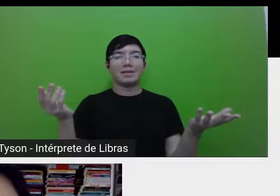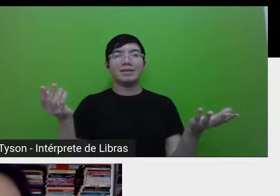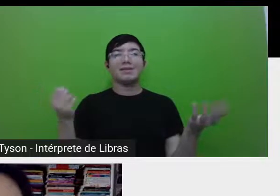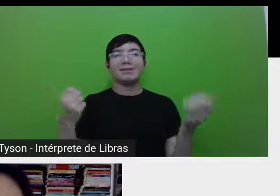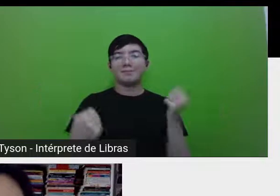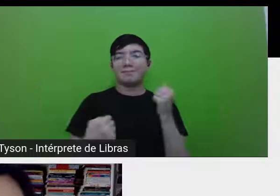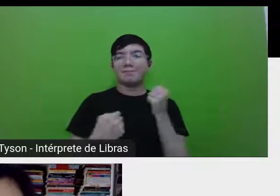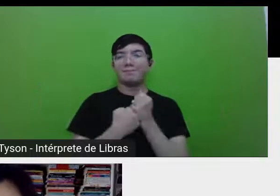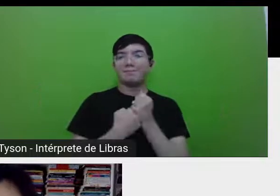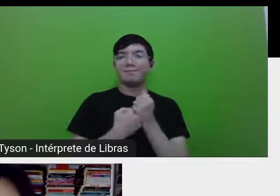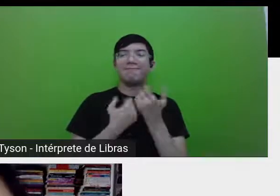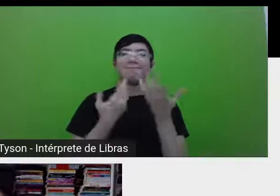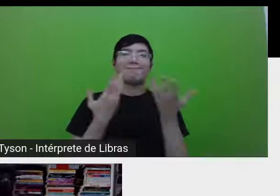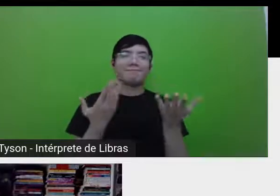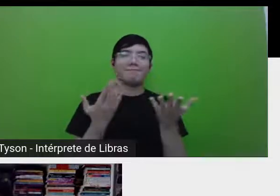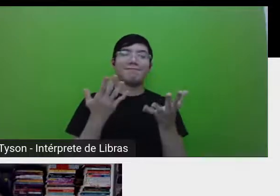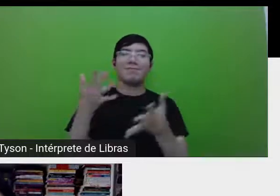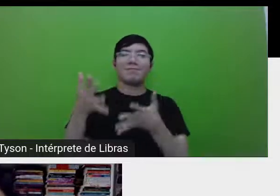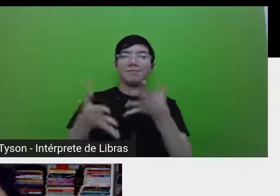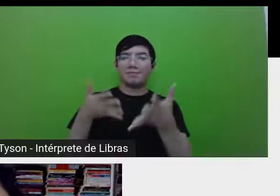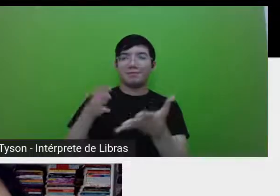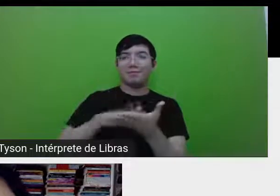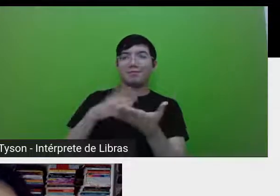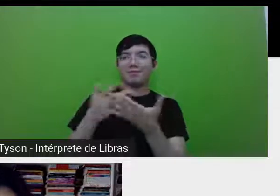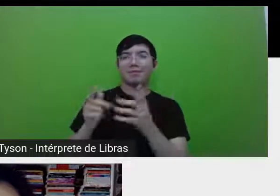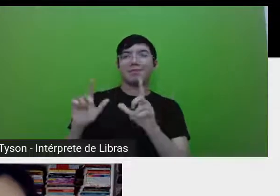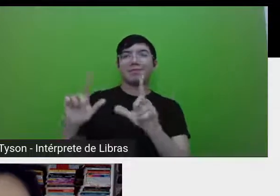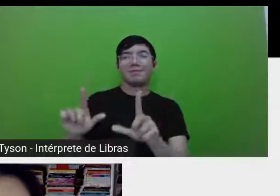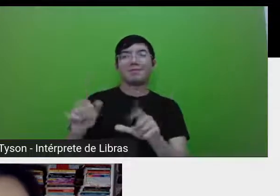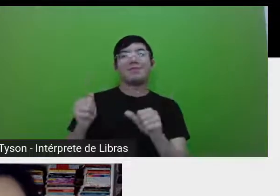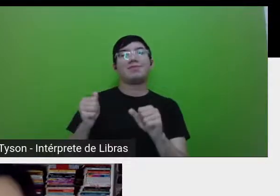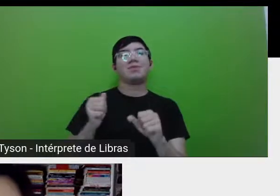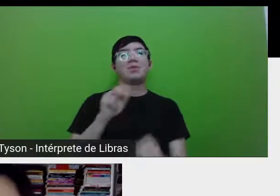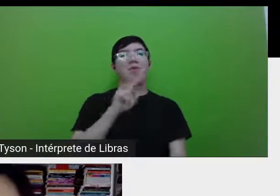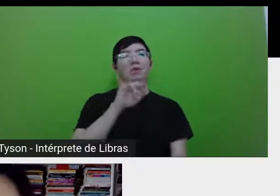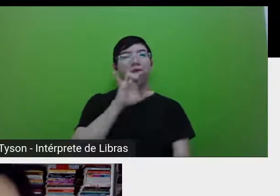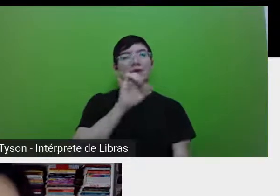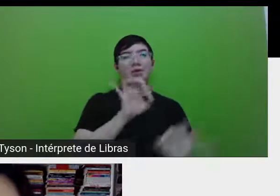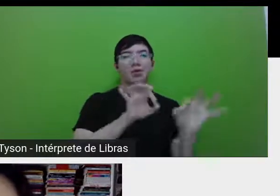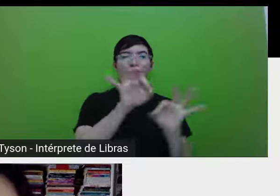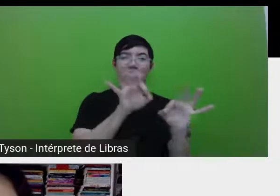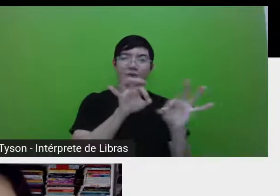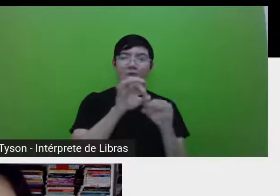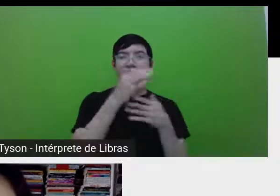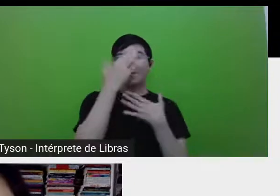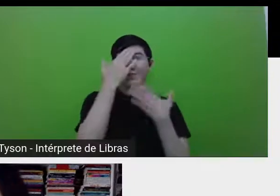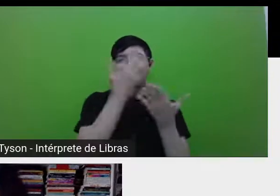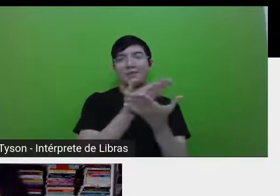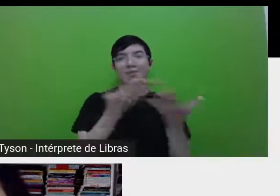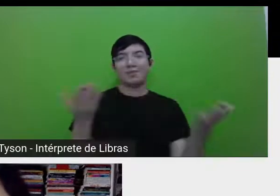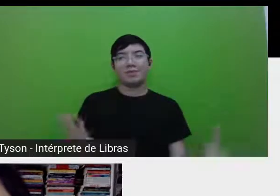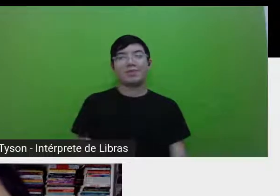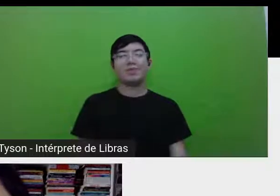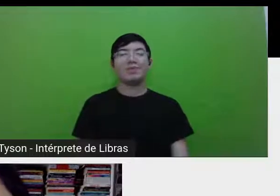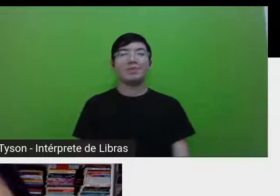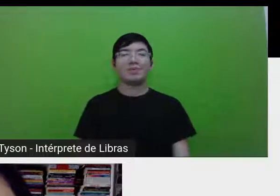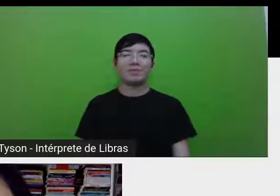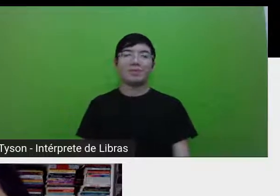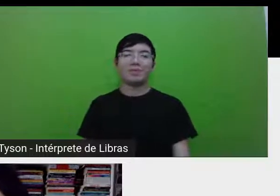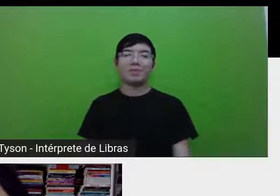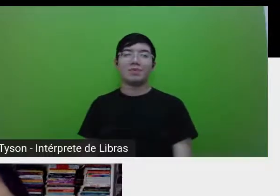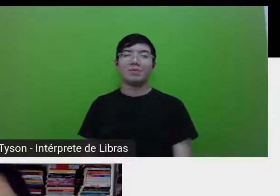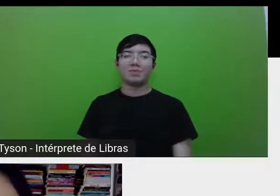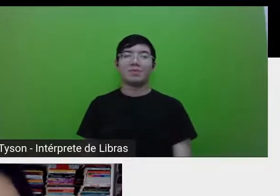intérpretes, do Vinícius, foi muito legal. E todo mundo que participou aqui. Todo mundo que participou,